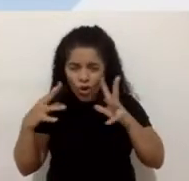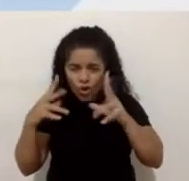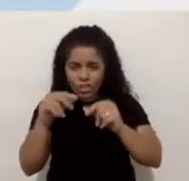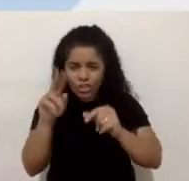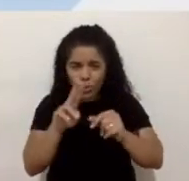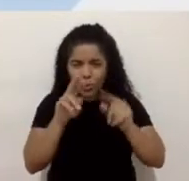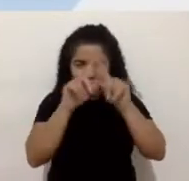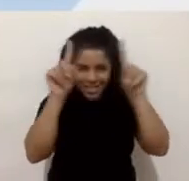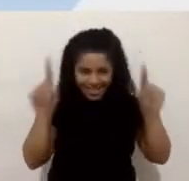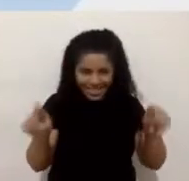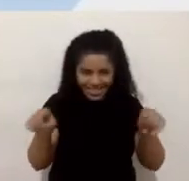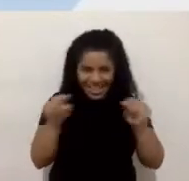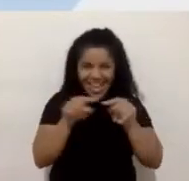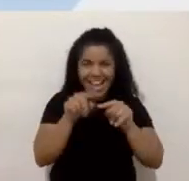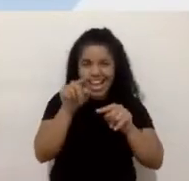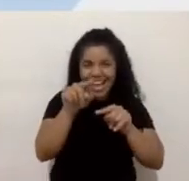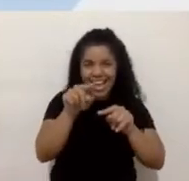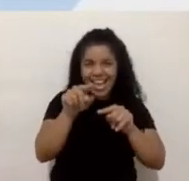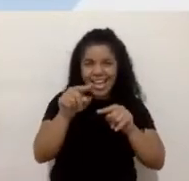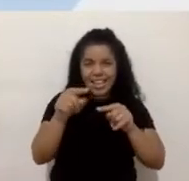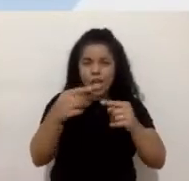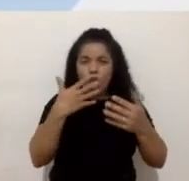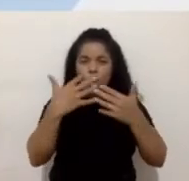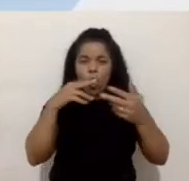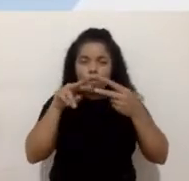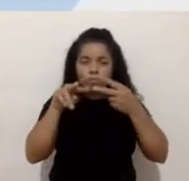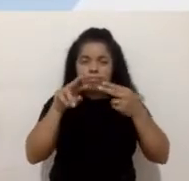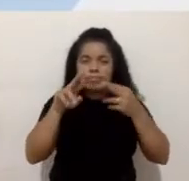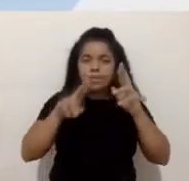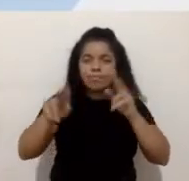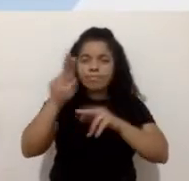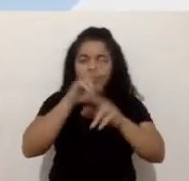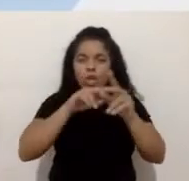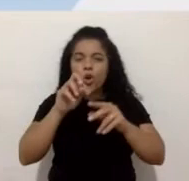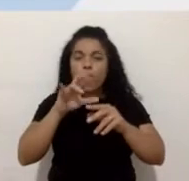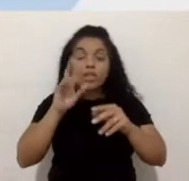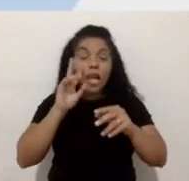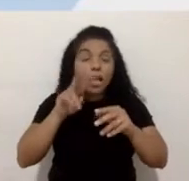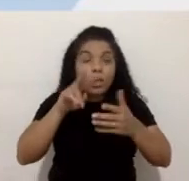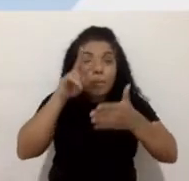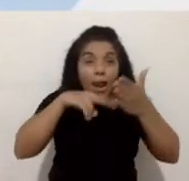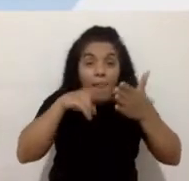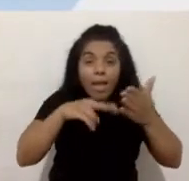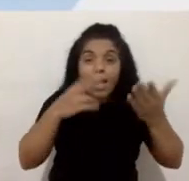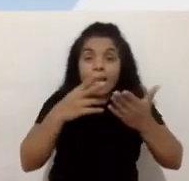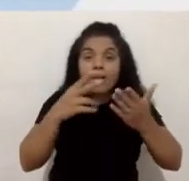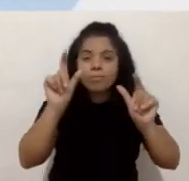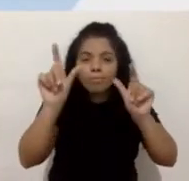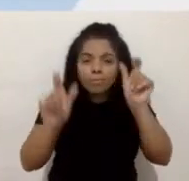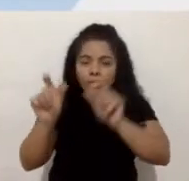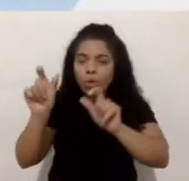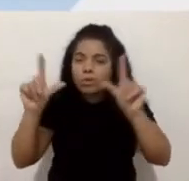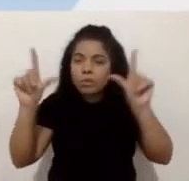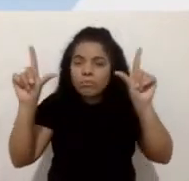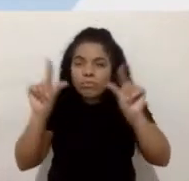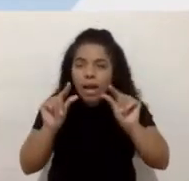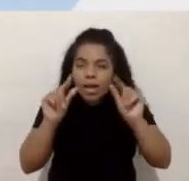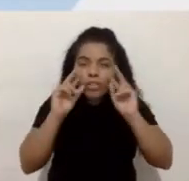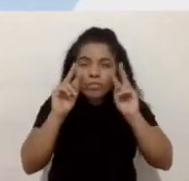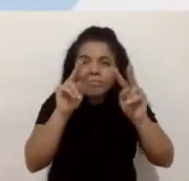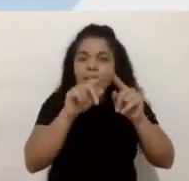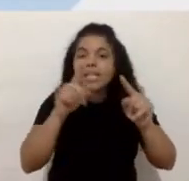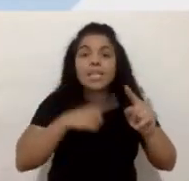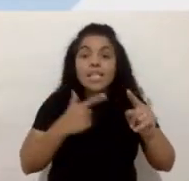está com o contraste adequado para a leitura ou mesmo alguns elementos e fontes, a gente não coloca alternativas de